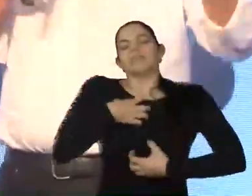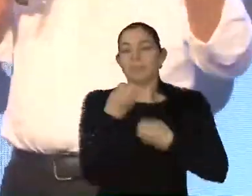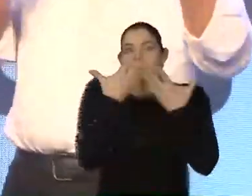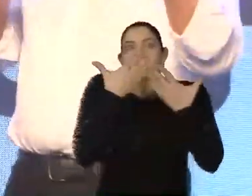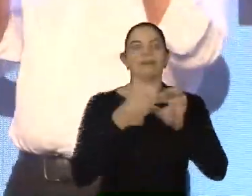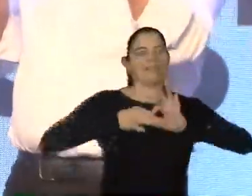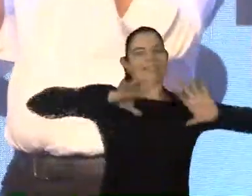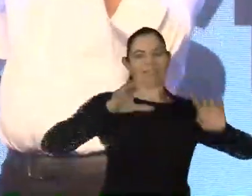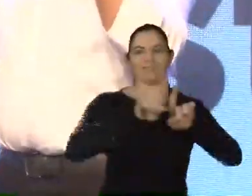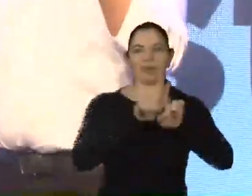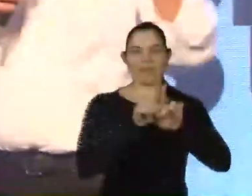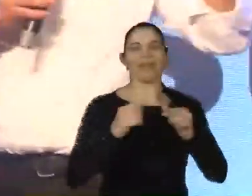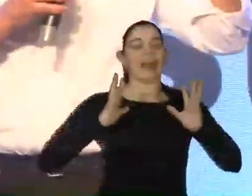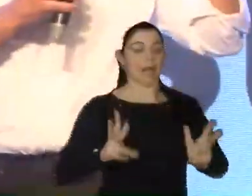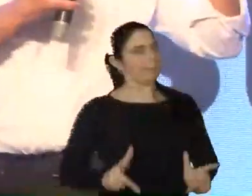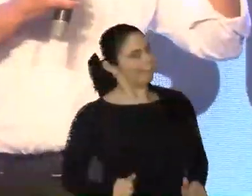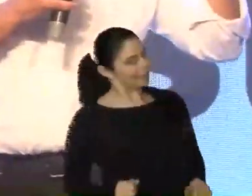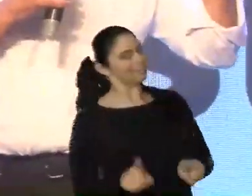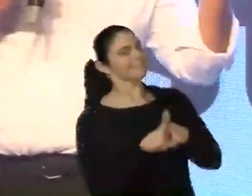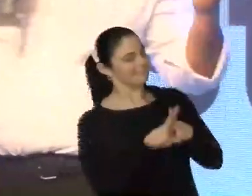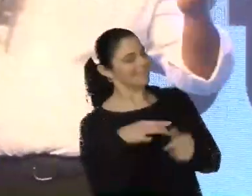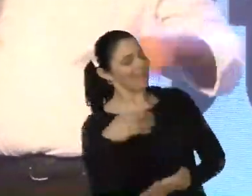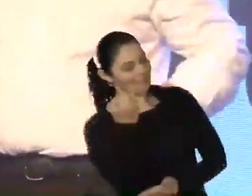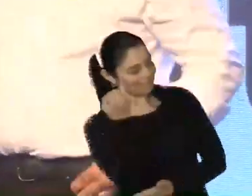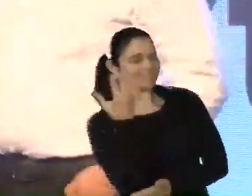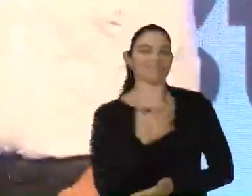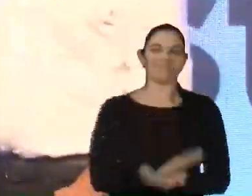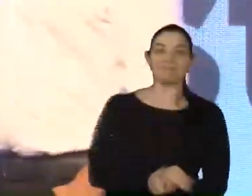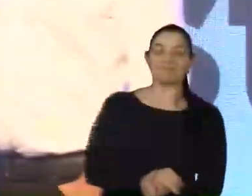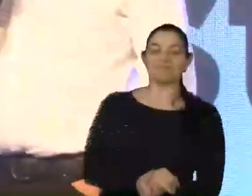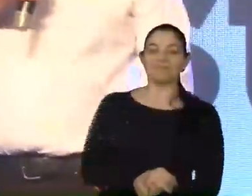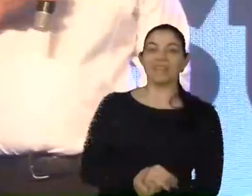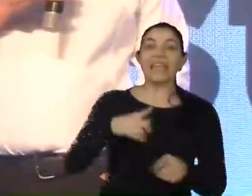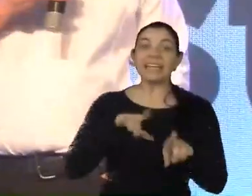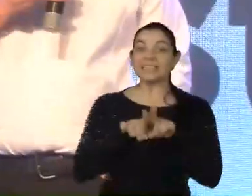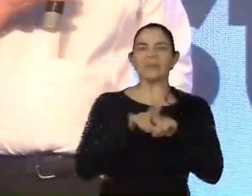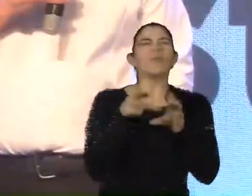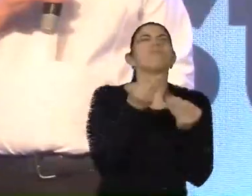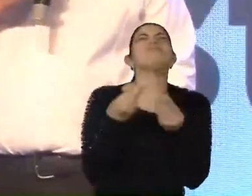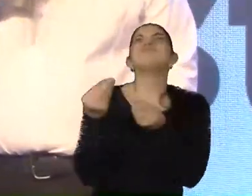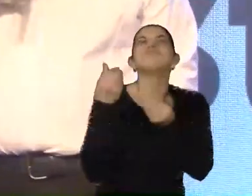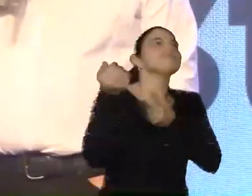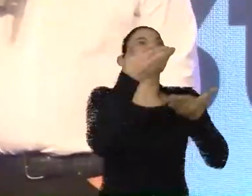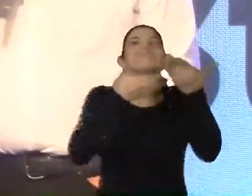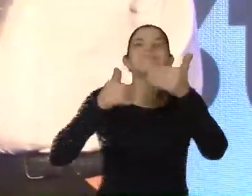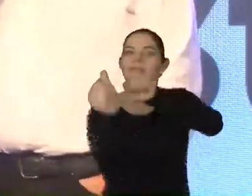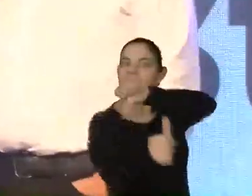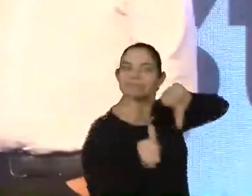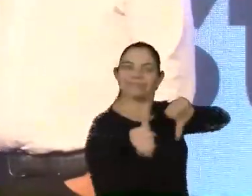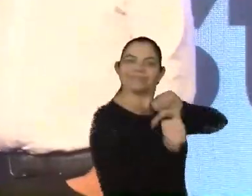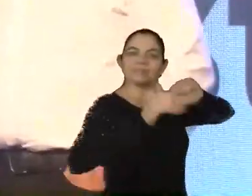limpeza, que isso também está conectado, e muita, muita transformação de vida e autoestima.